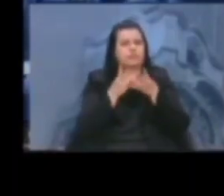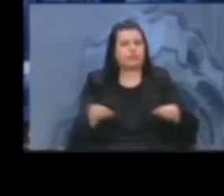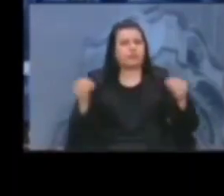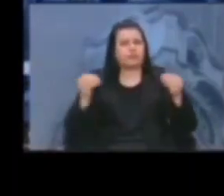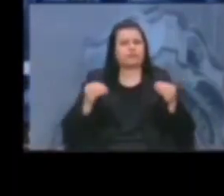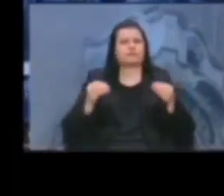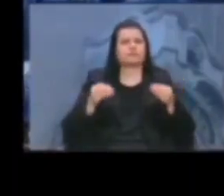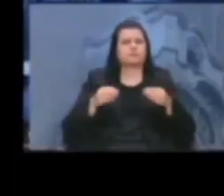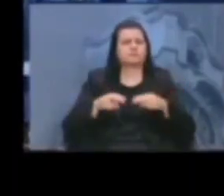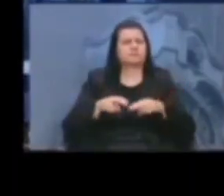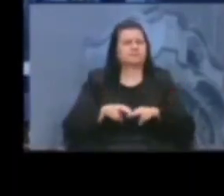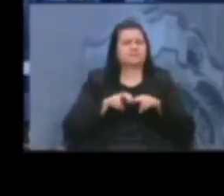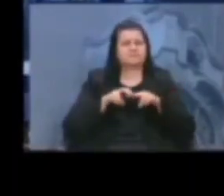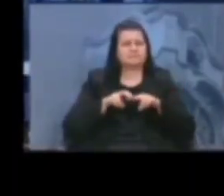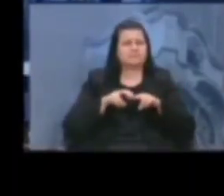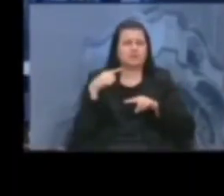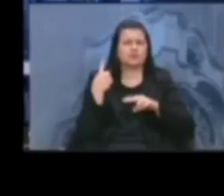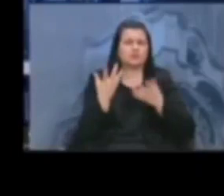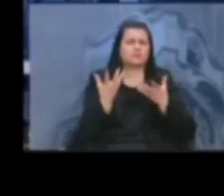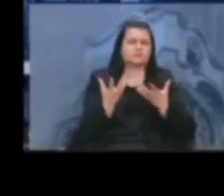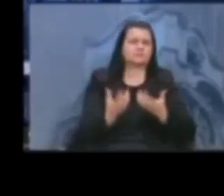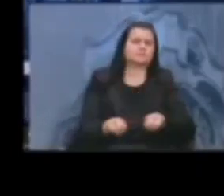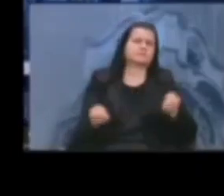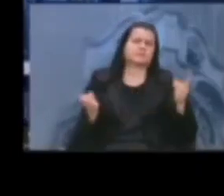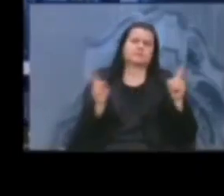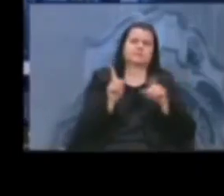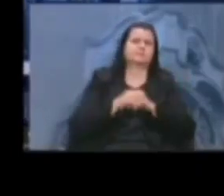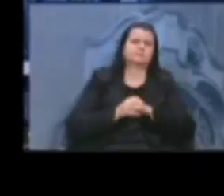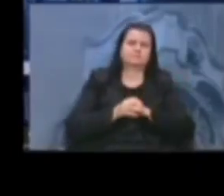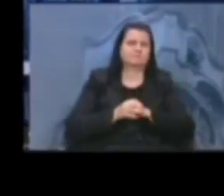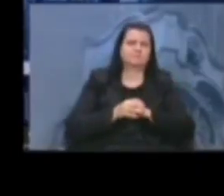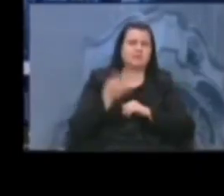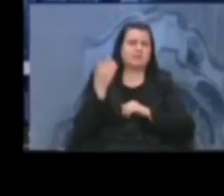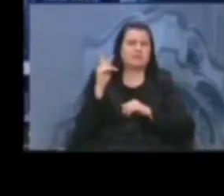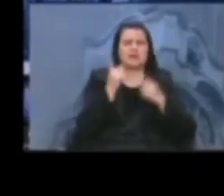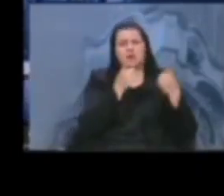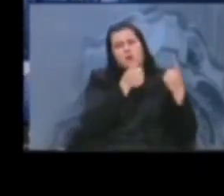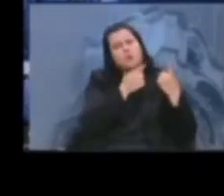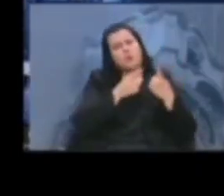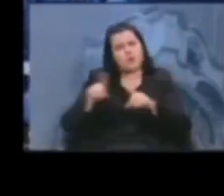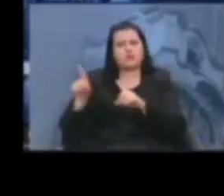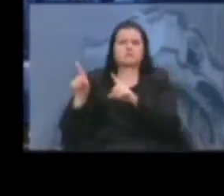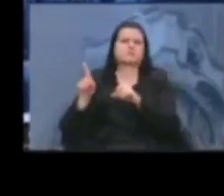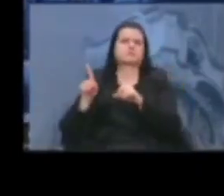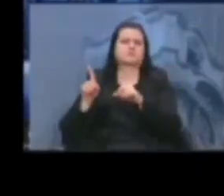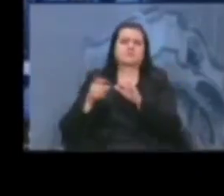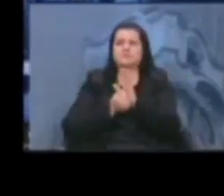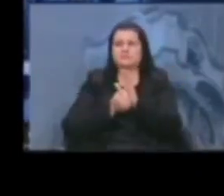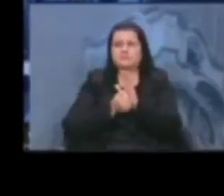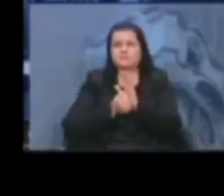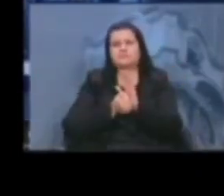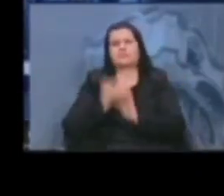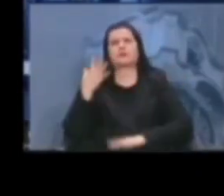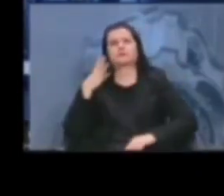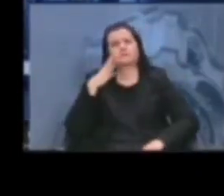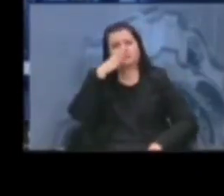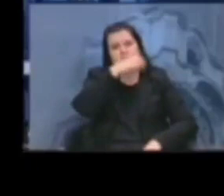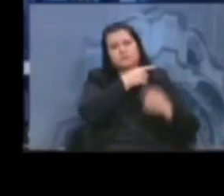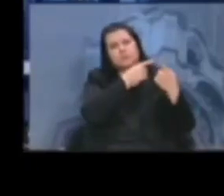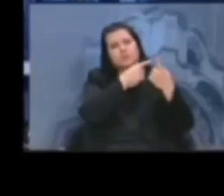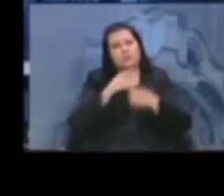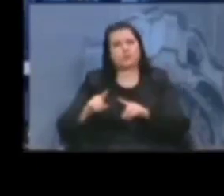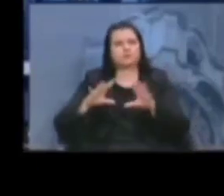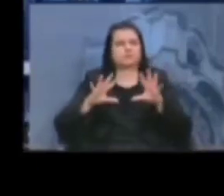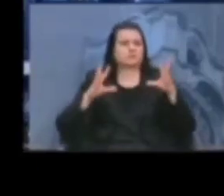que não tem mais como tolerar esse tipo de ataques frequentes e insistentes a todos e a